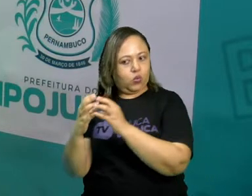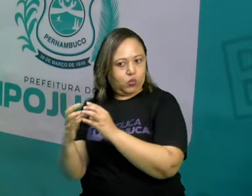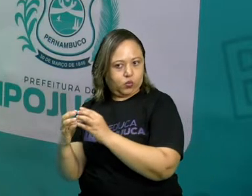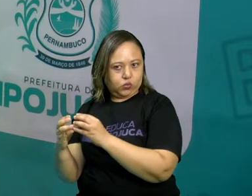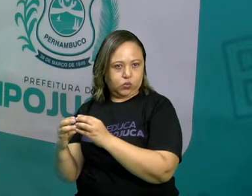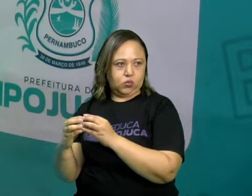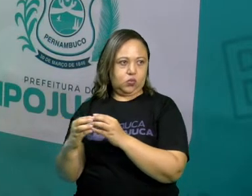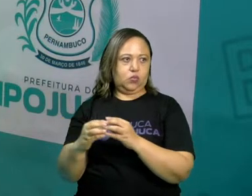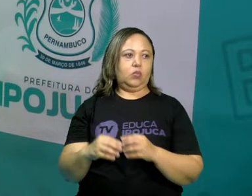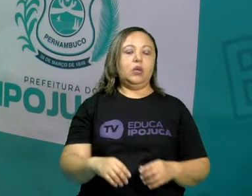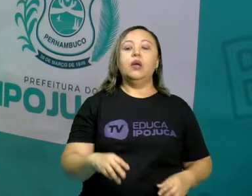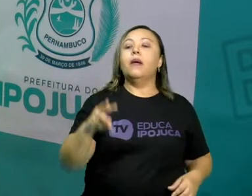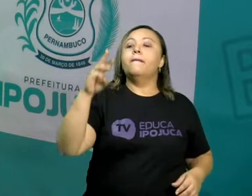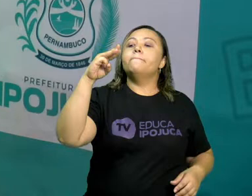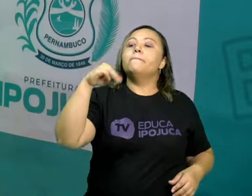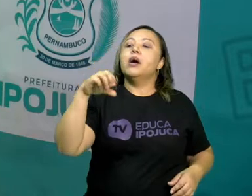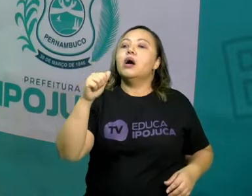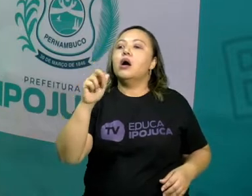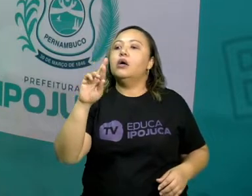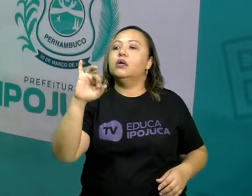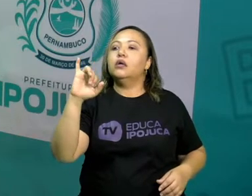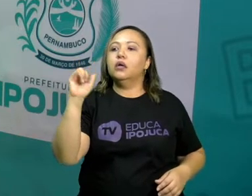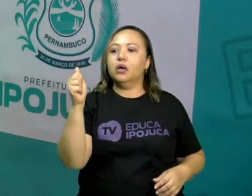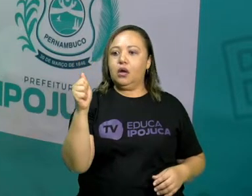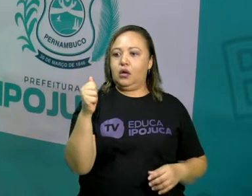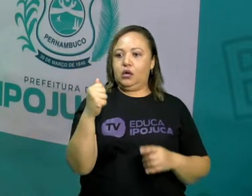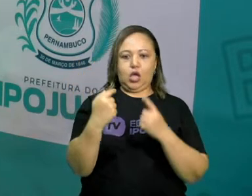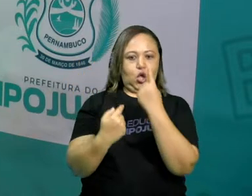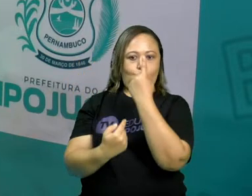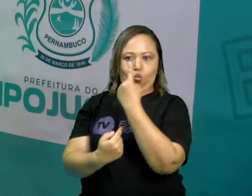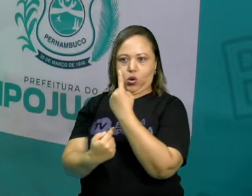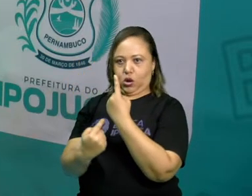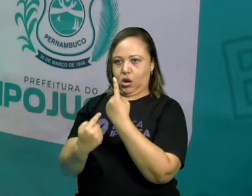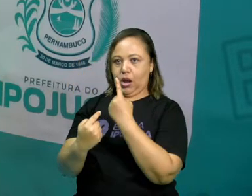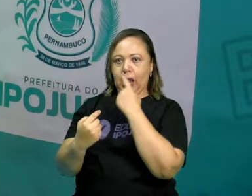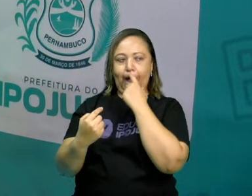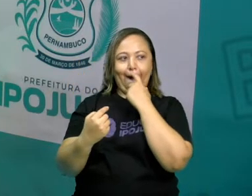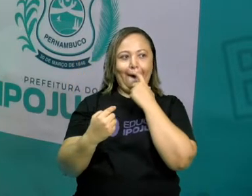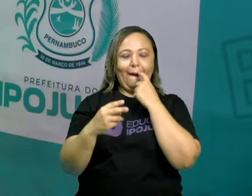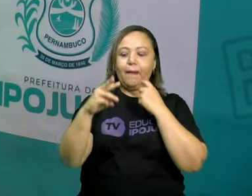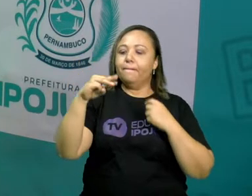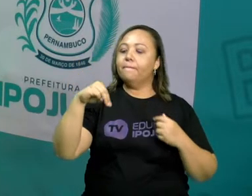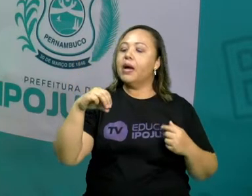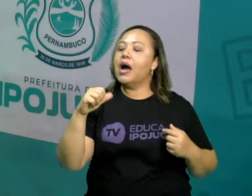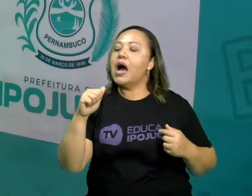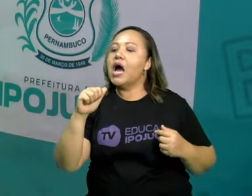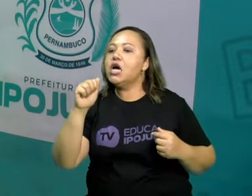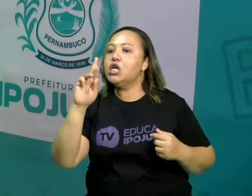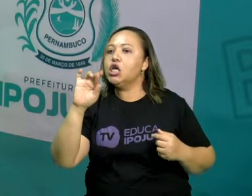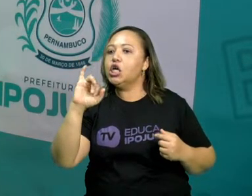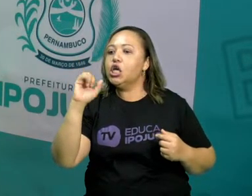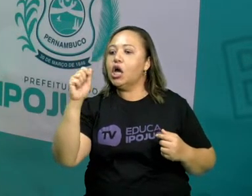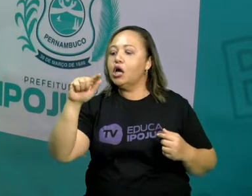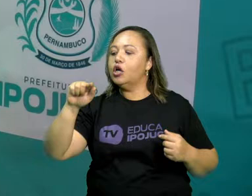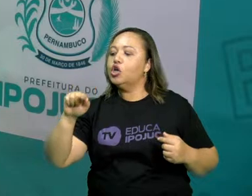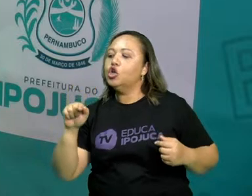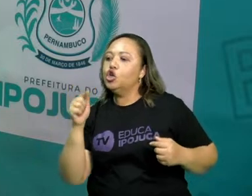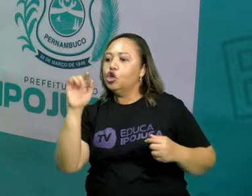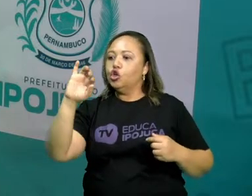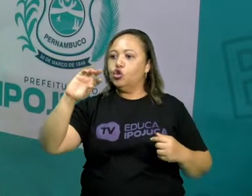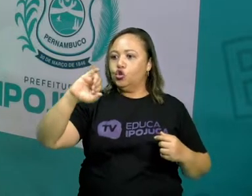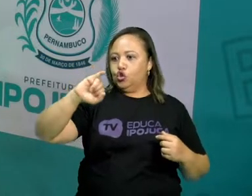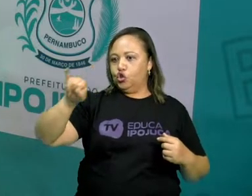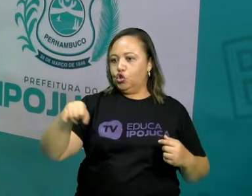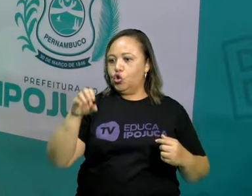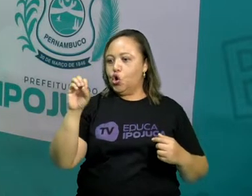veio, Maria é ela. Se eu pergunto, Maria e Joana veio, já não é uma só,